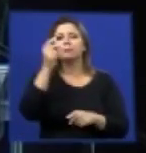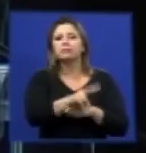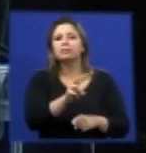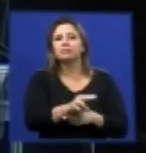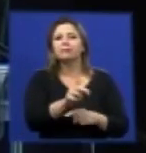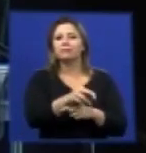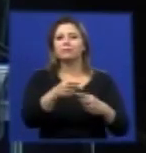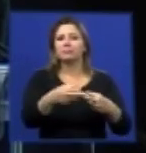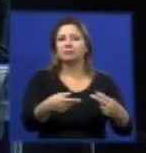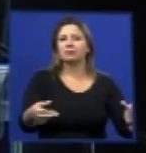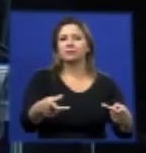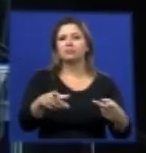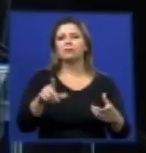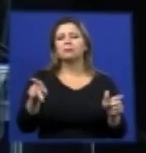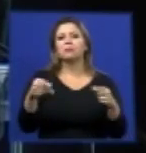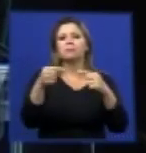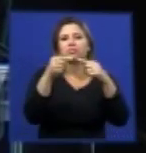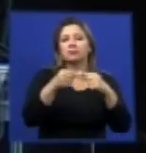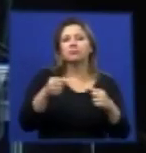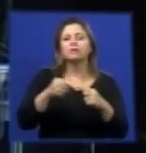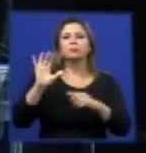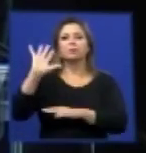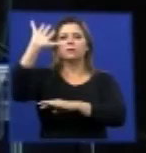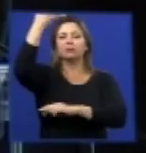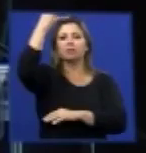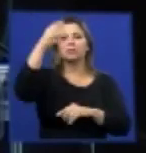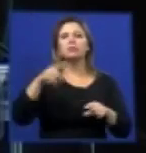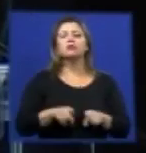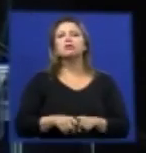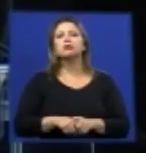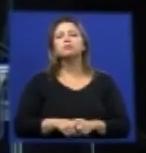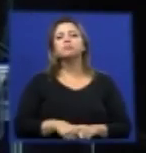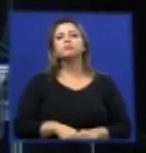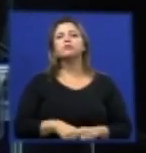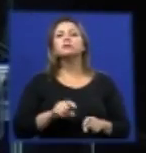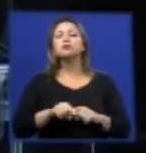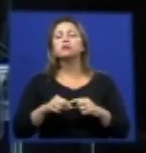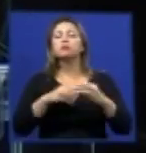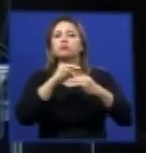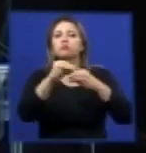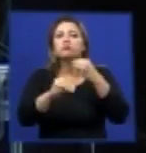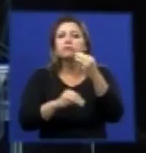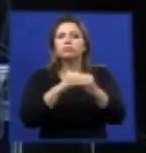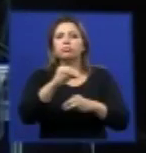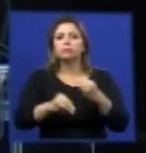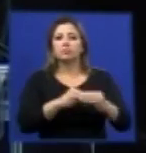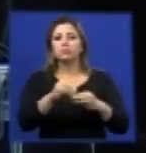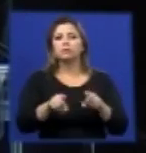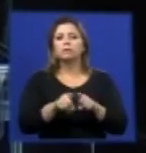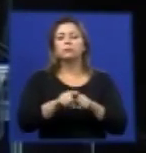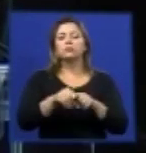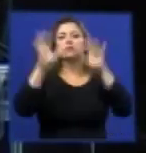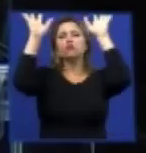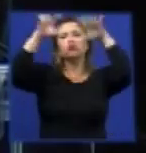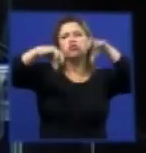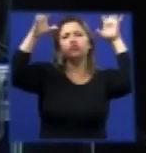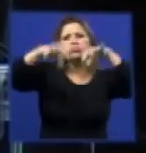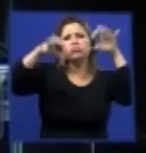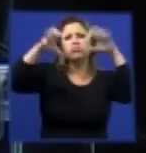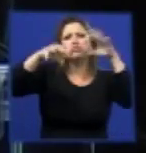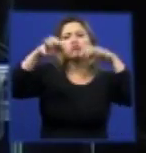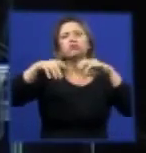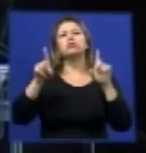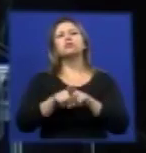as condições ambientais de clima isso envolve também os regimes de chuva e as